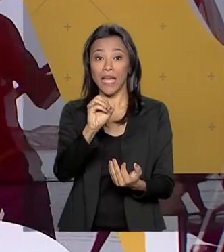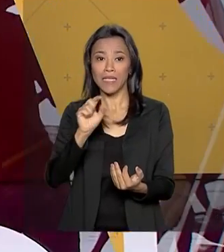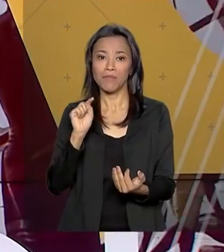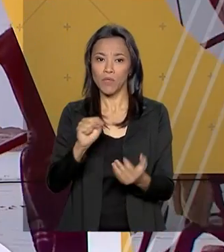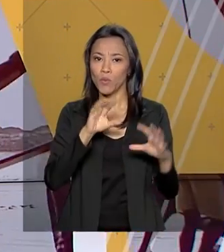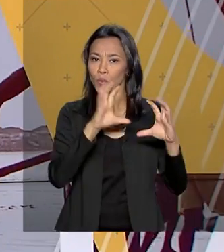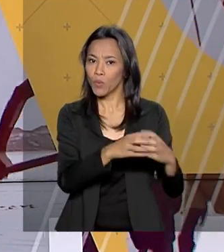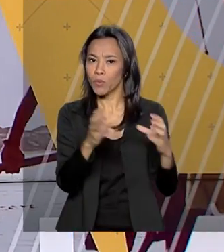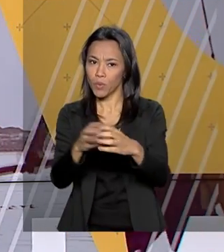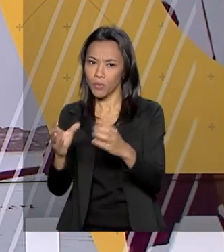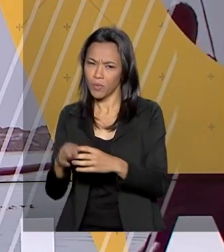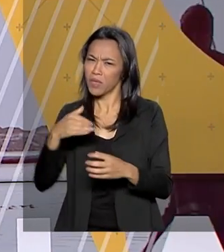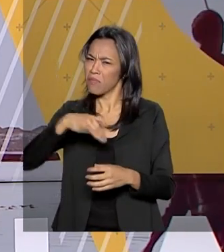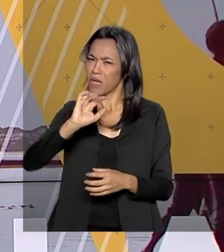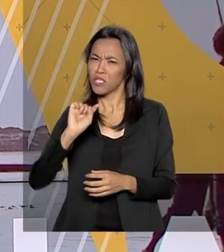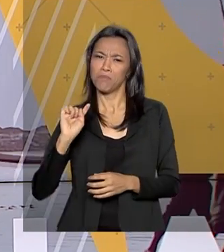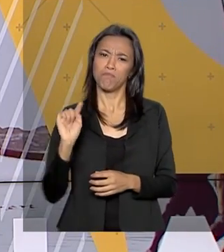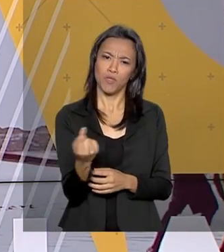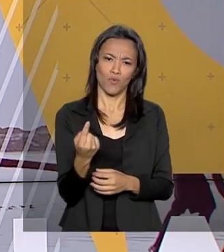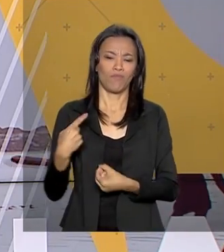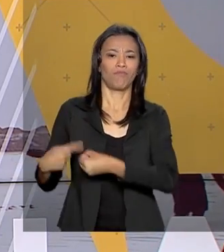mais de mil municípios em todo o país.